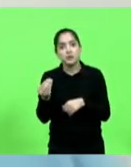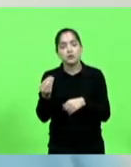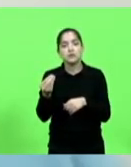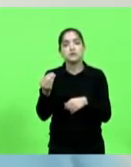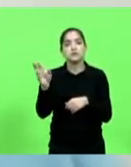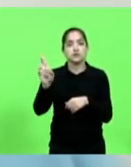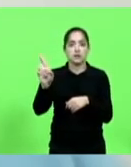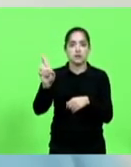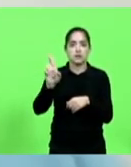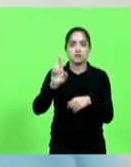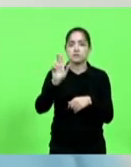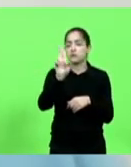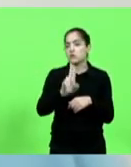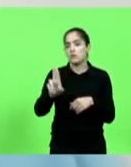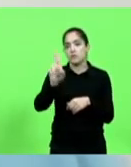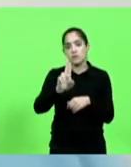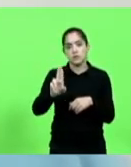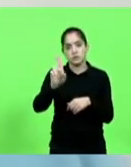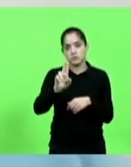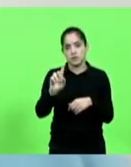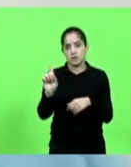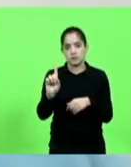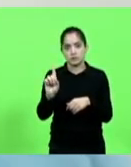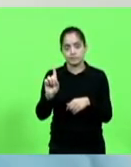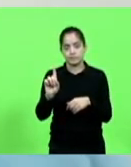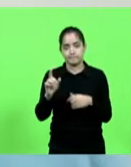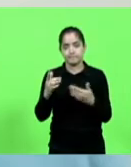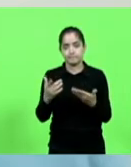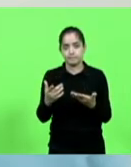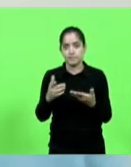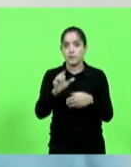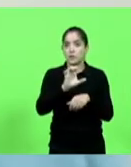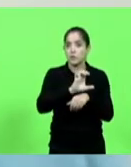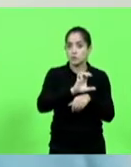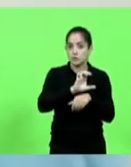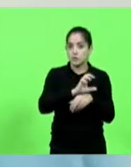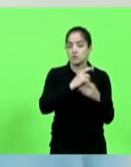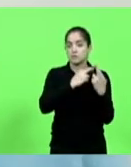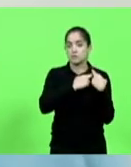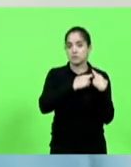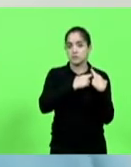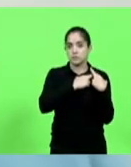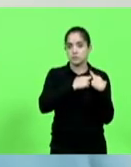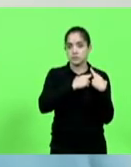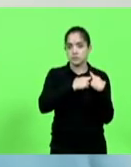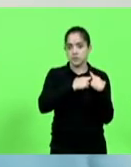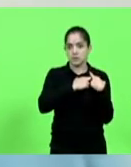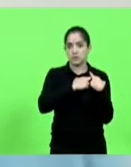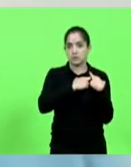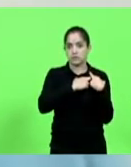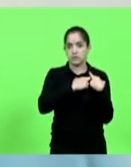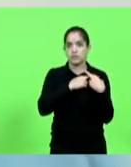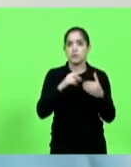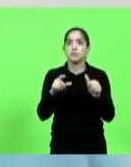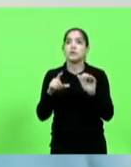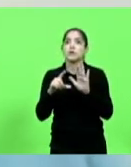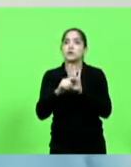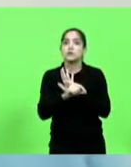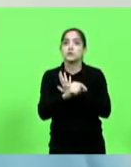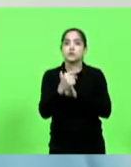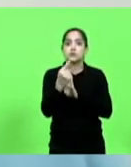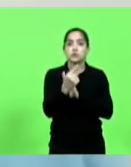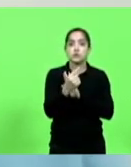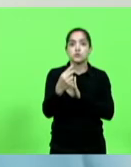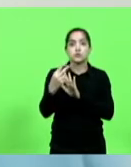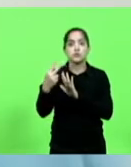do total de 48. O Estado ficou responsável pelo inciso 1 e 3 da lei. O que